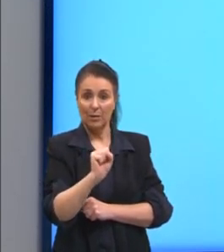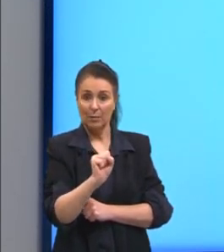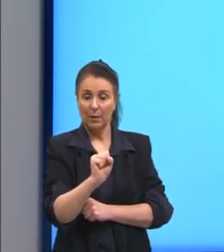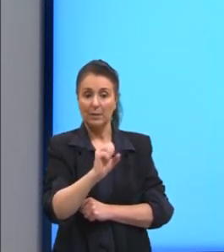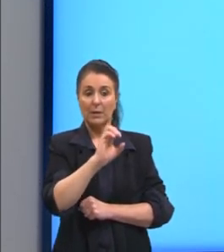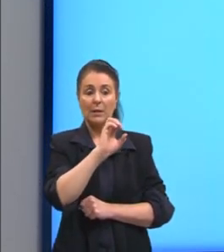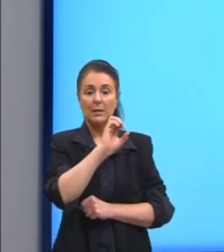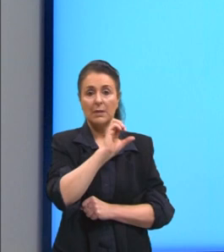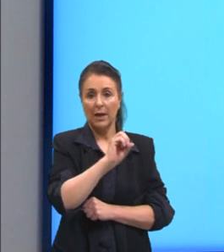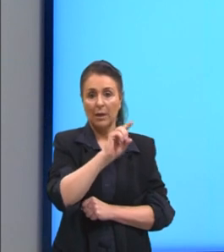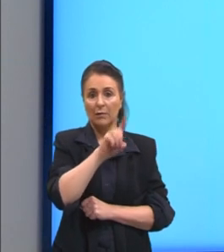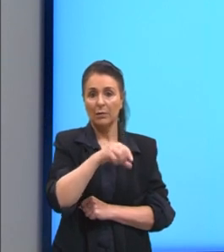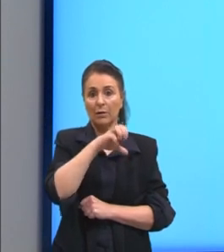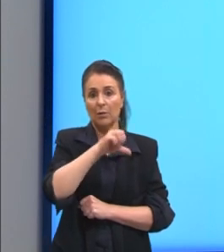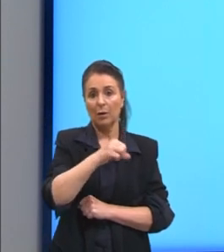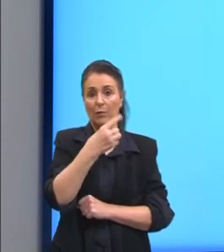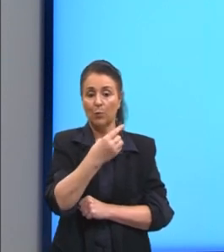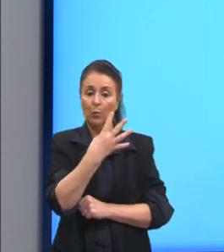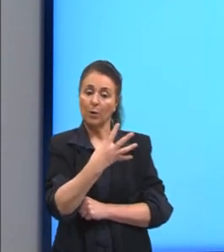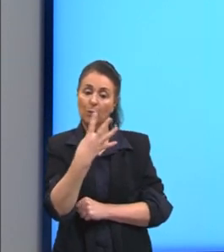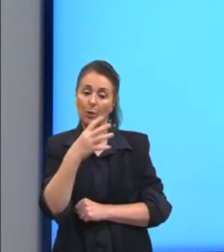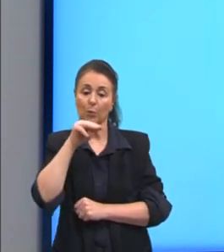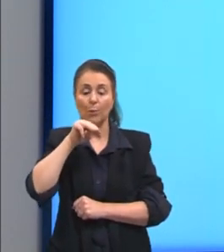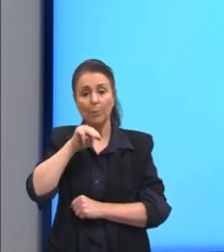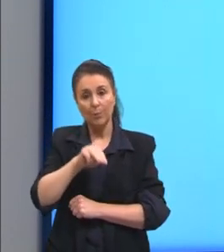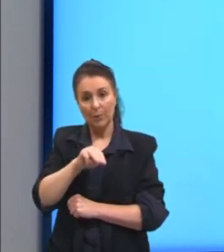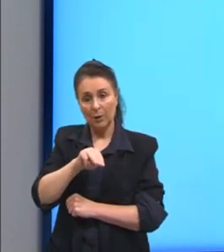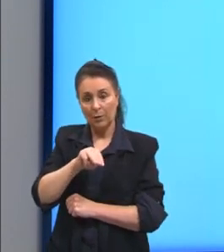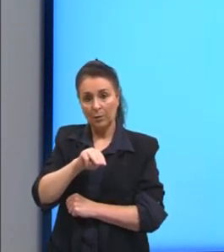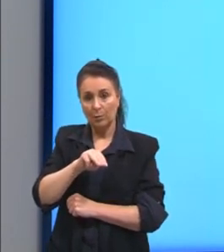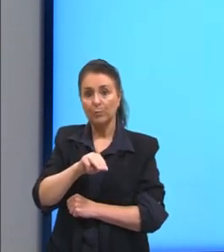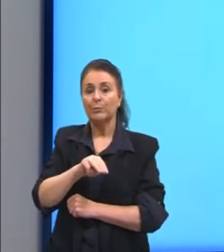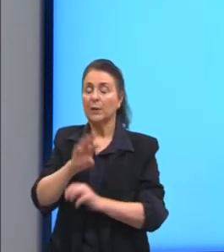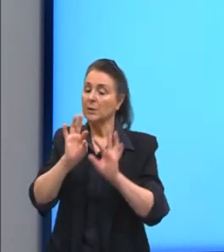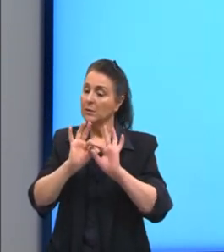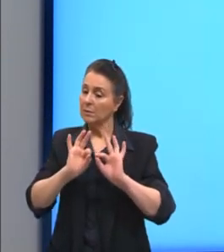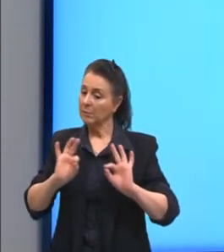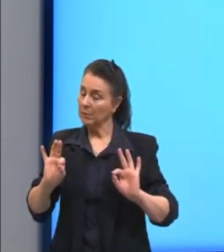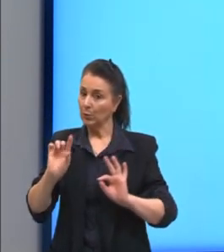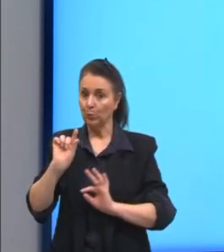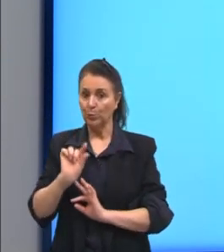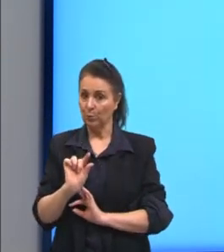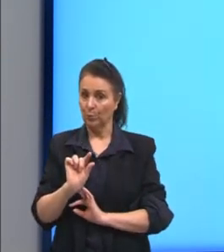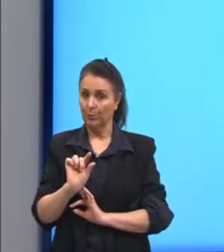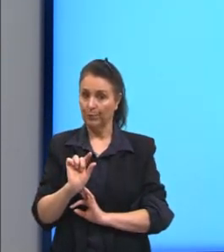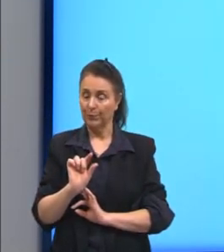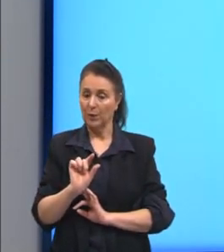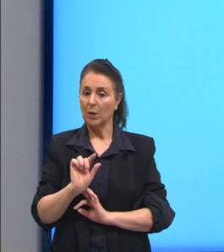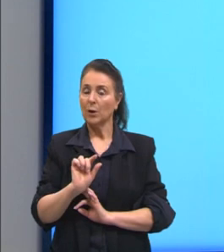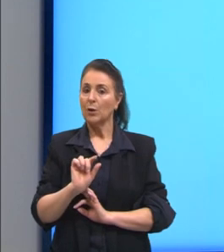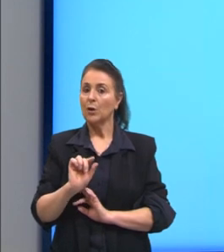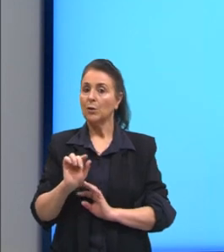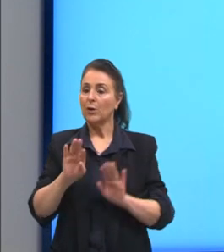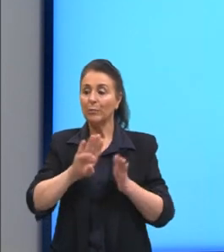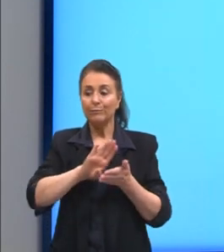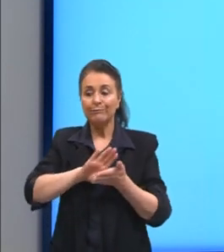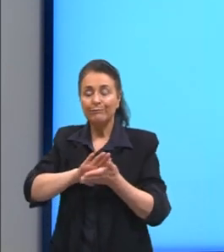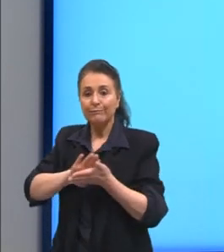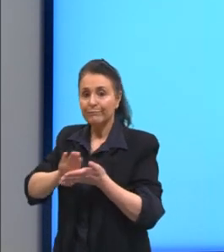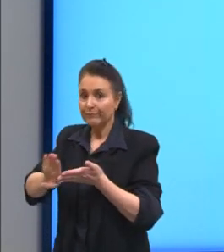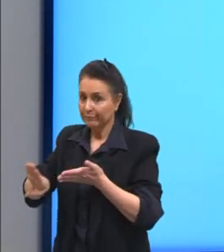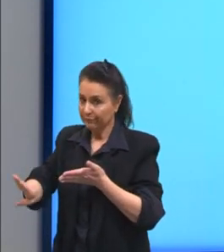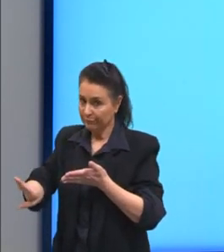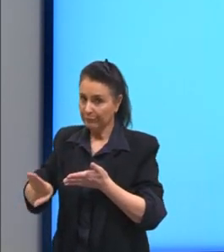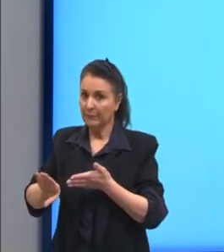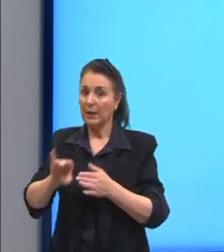,9144 metro. Já simplificamos um pouco. Eu já eliminei a